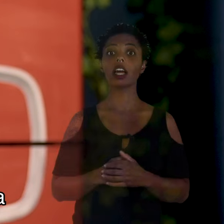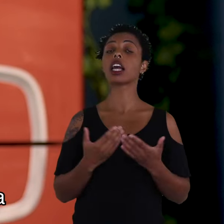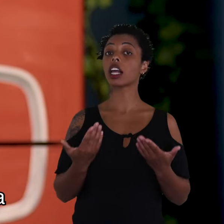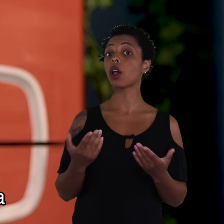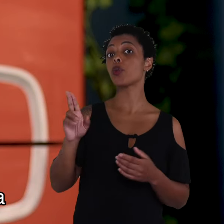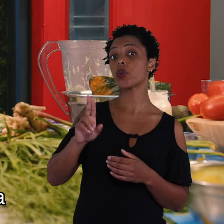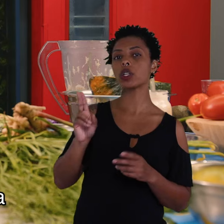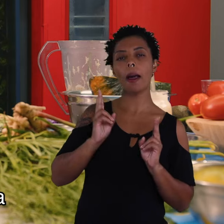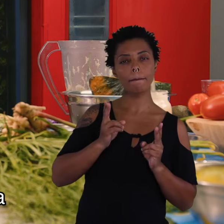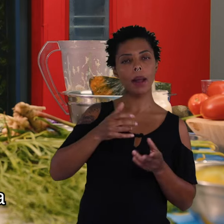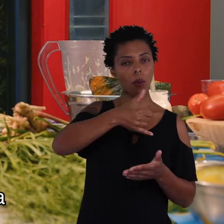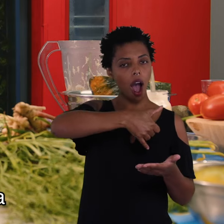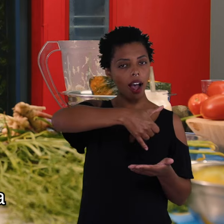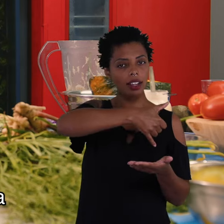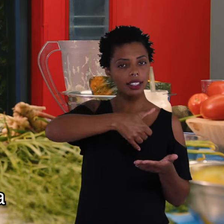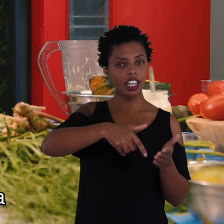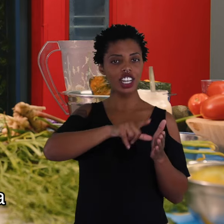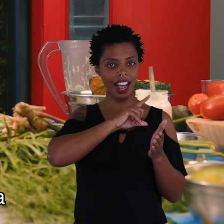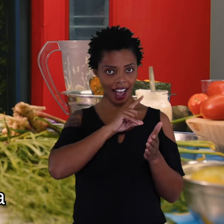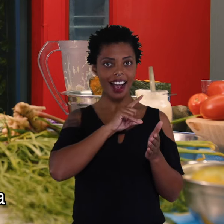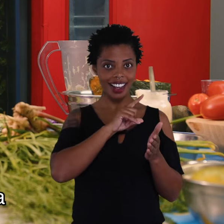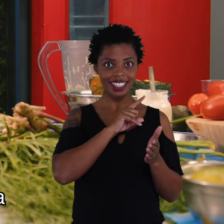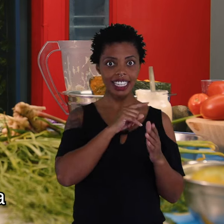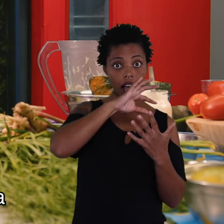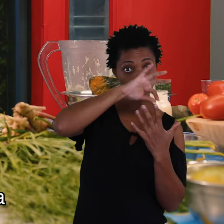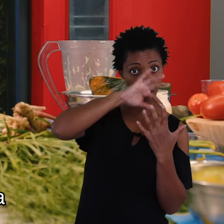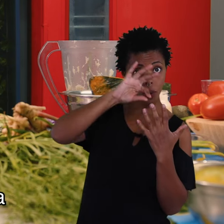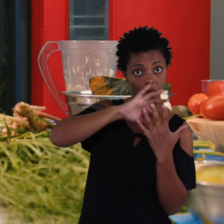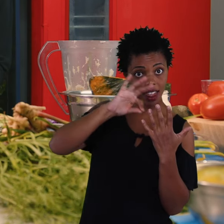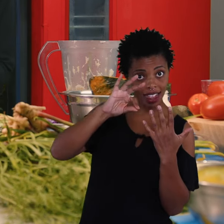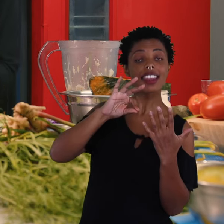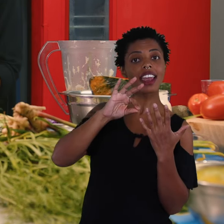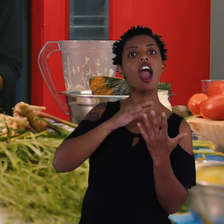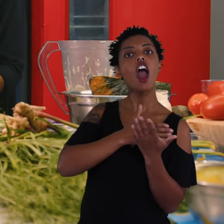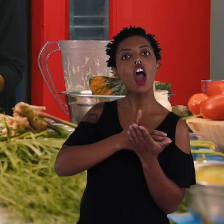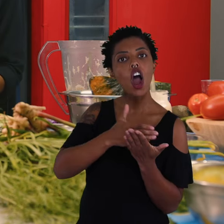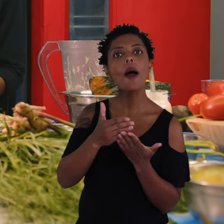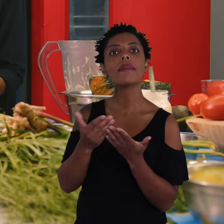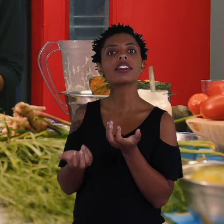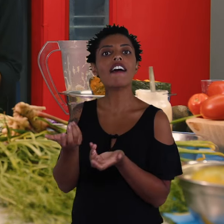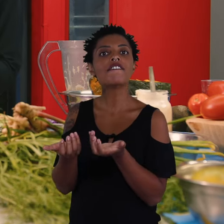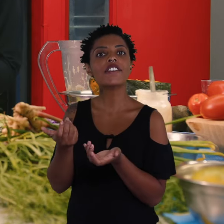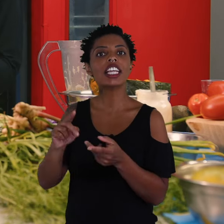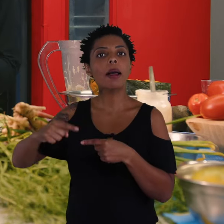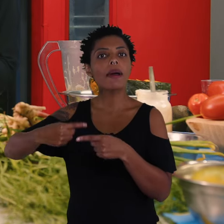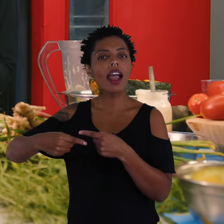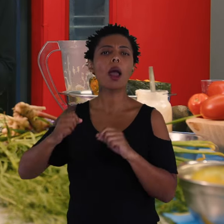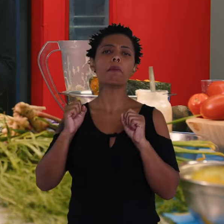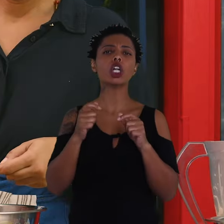Então a gente vai usar o mesmo azeite da cebolinha para começar a fritar as